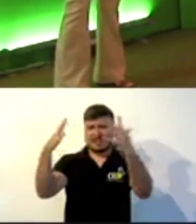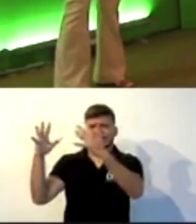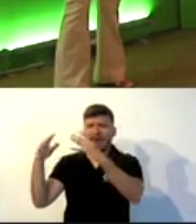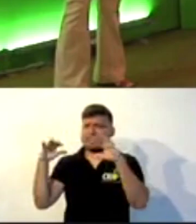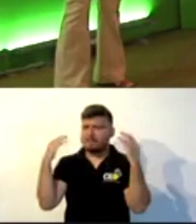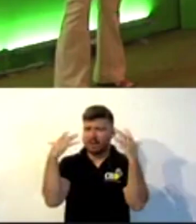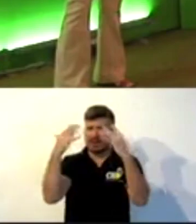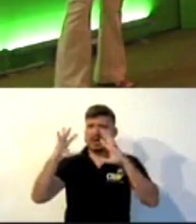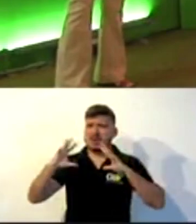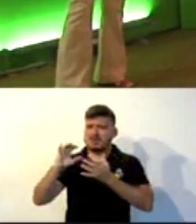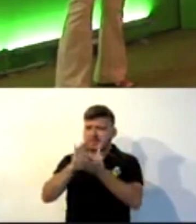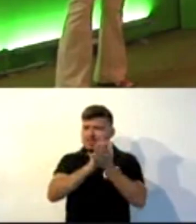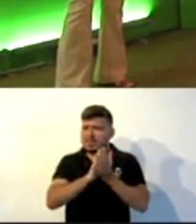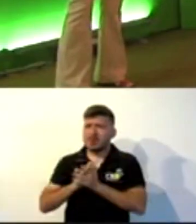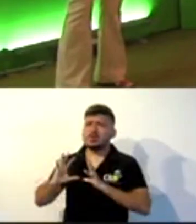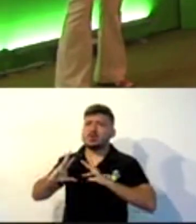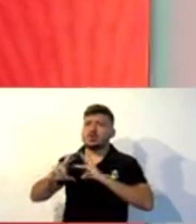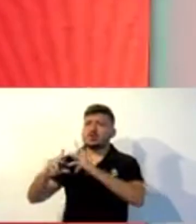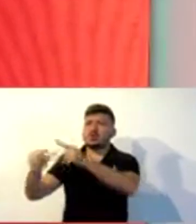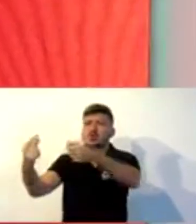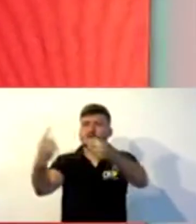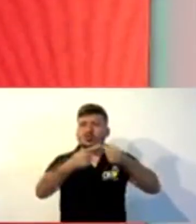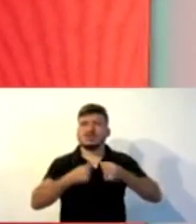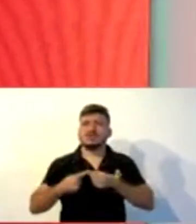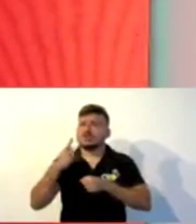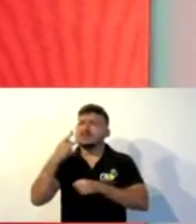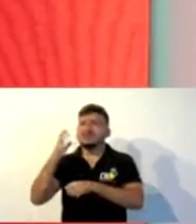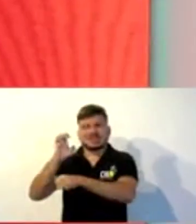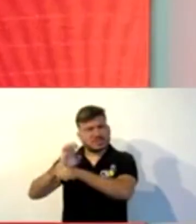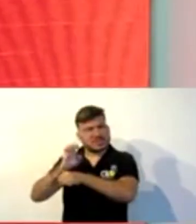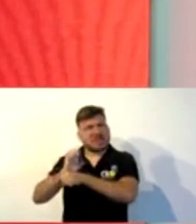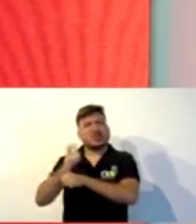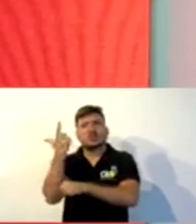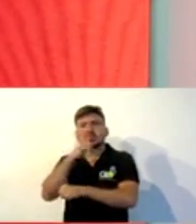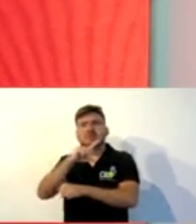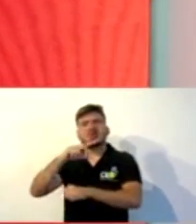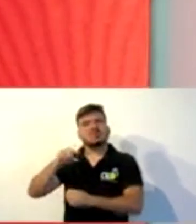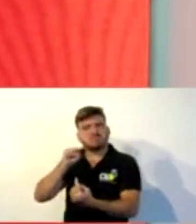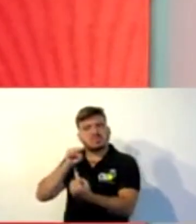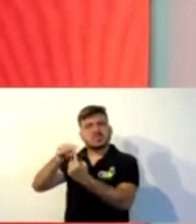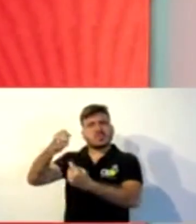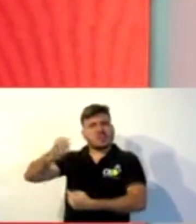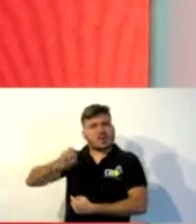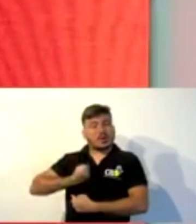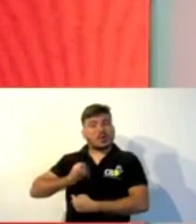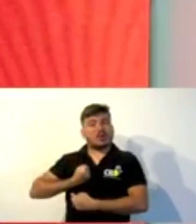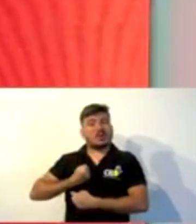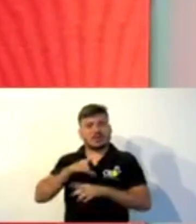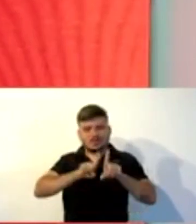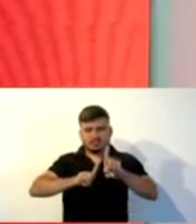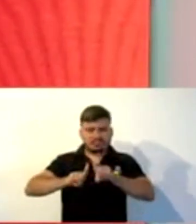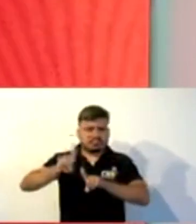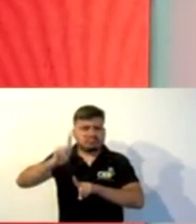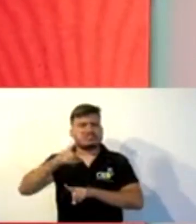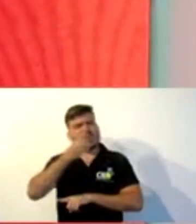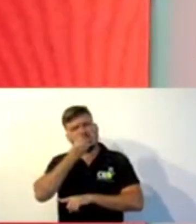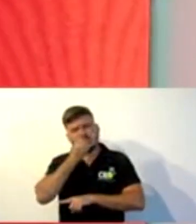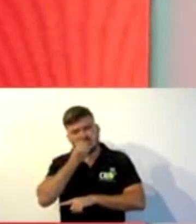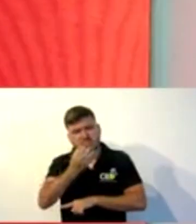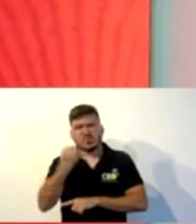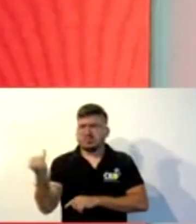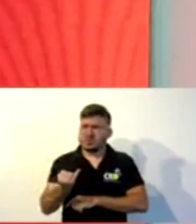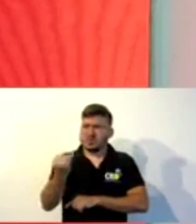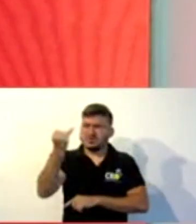,5% a meta estabelecida pelo MEC. Ao longo dos últimos 14 anos, o Estado segue avançando nesta